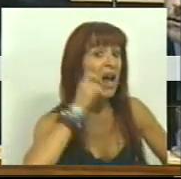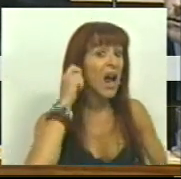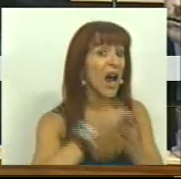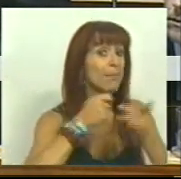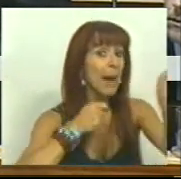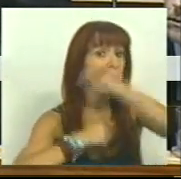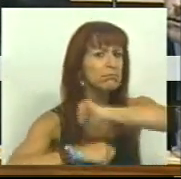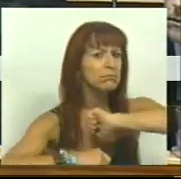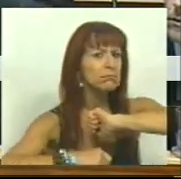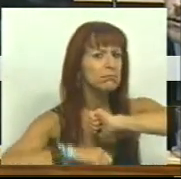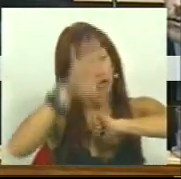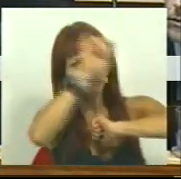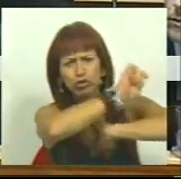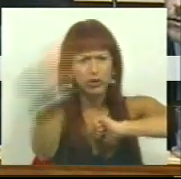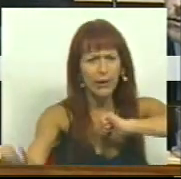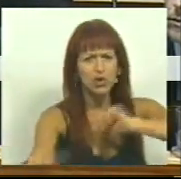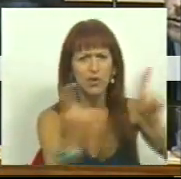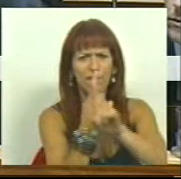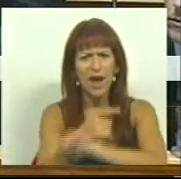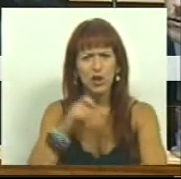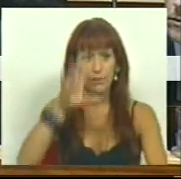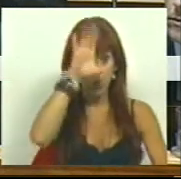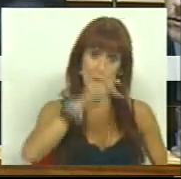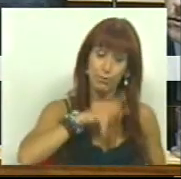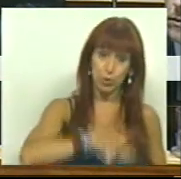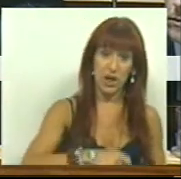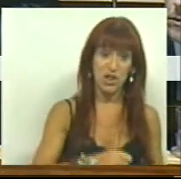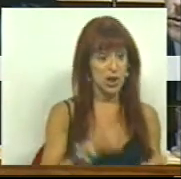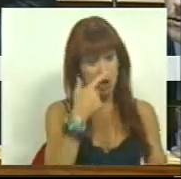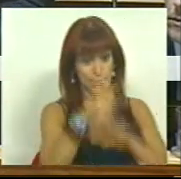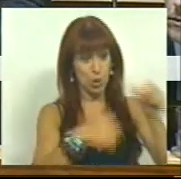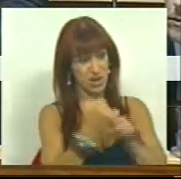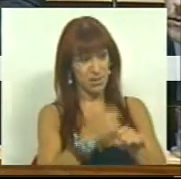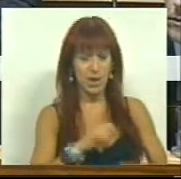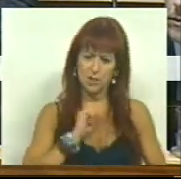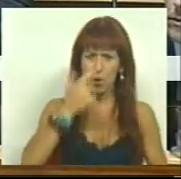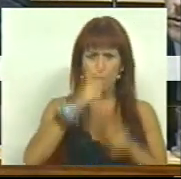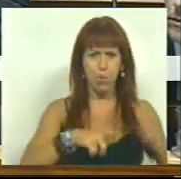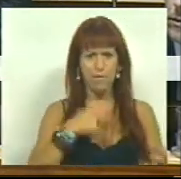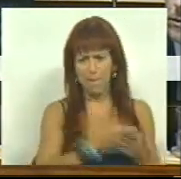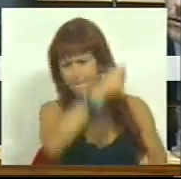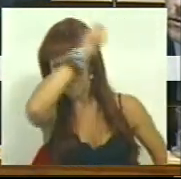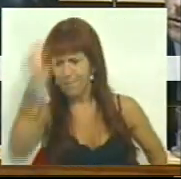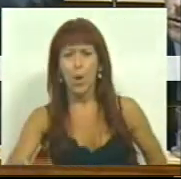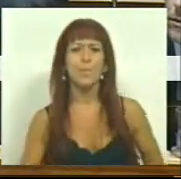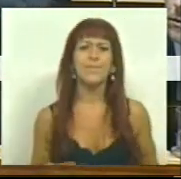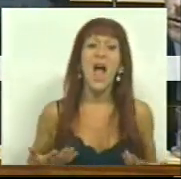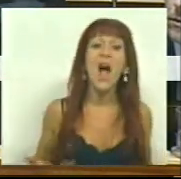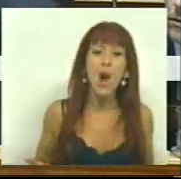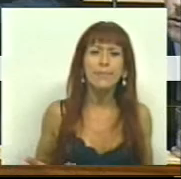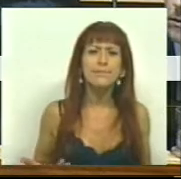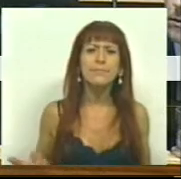pagou foram os Estados. Foi o Estado português, foram os trabalhadores, foi o nosso povo. E agora